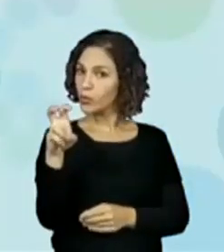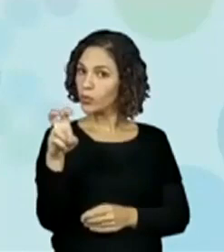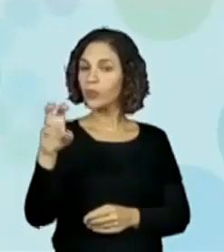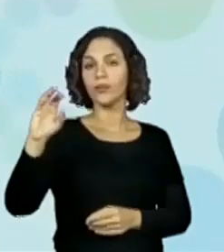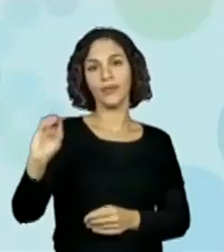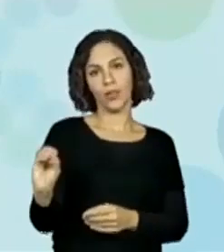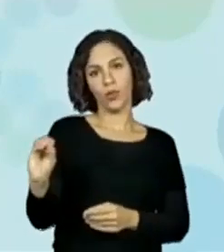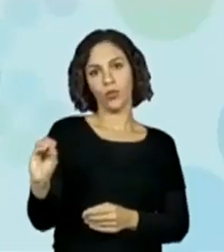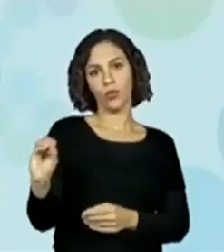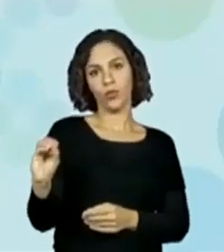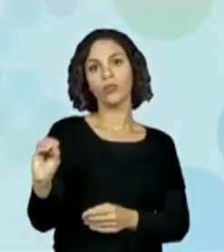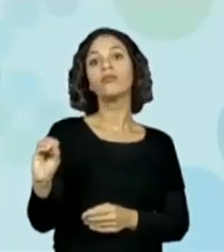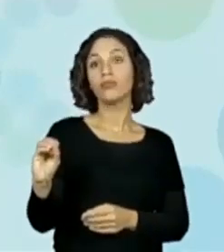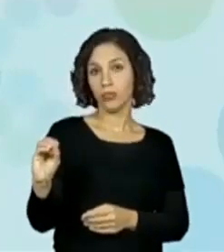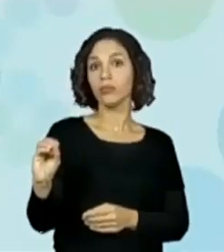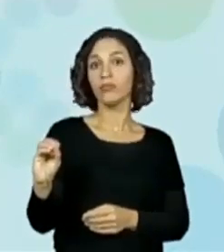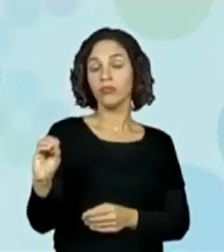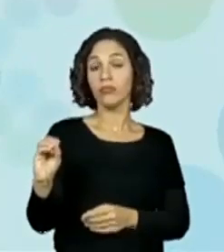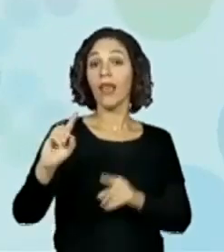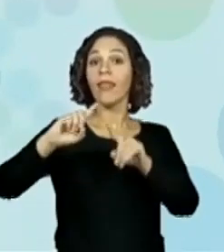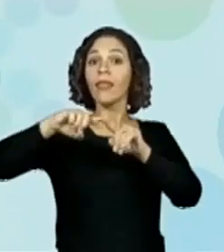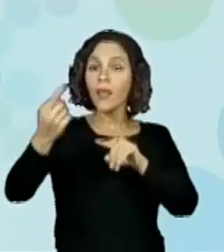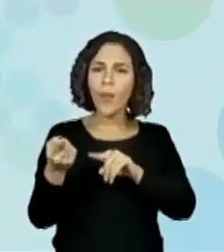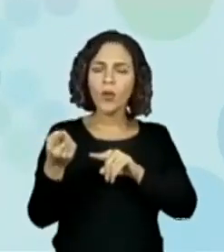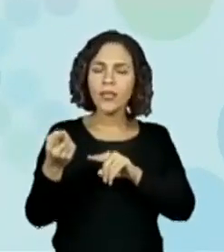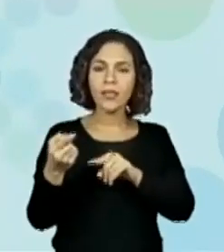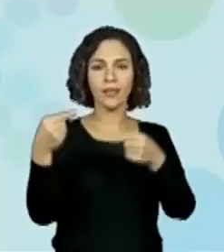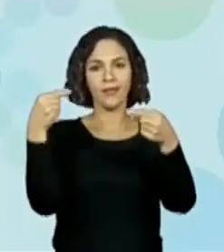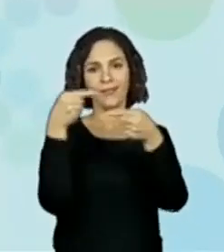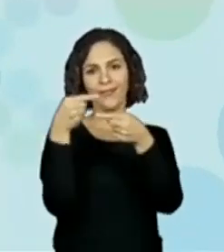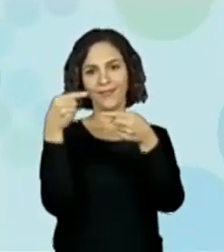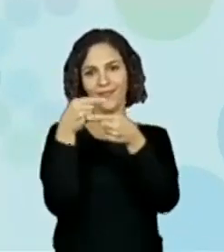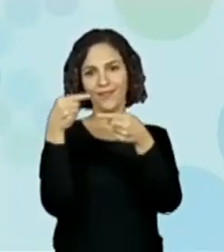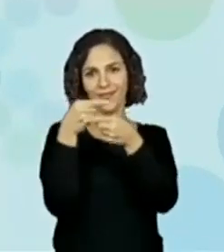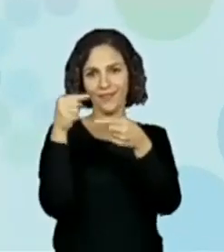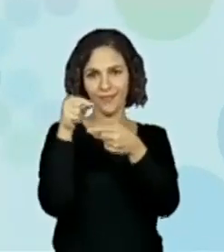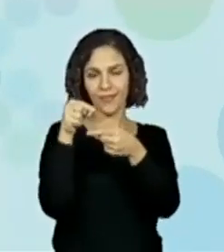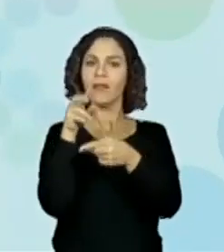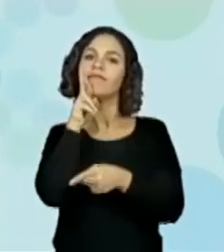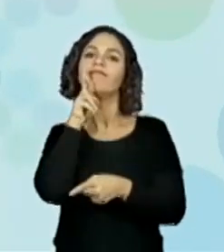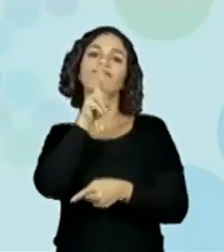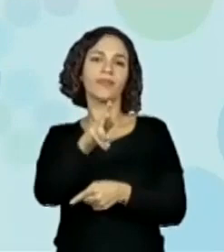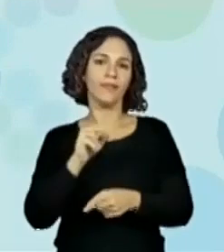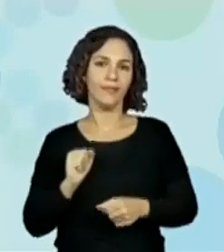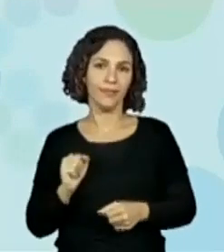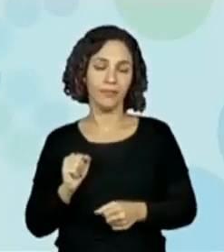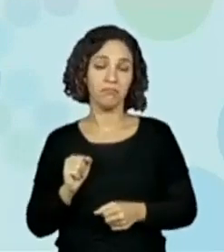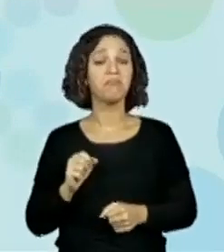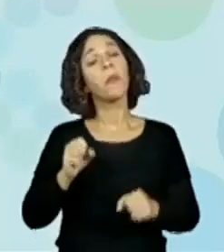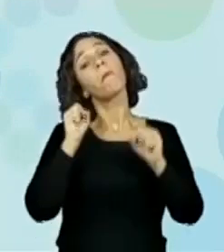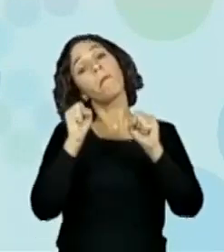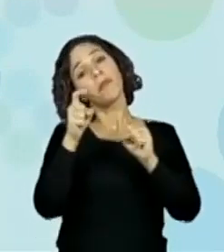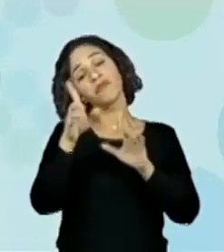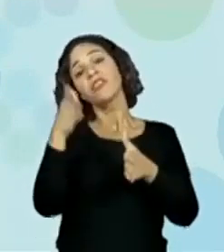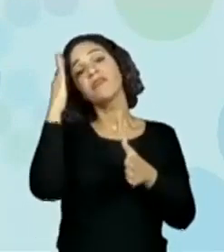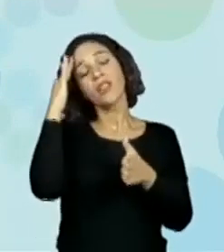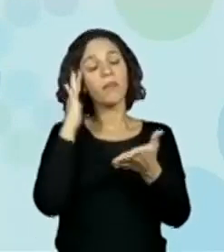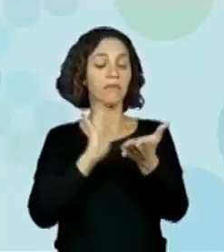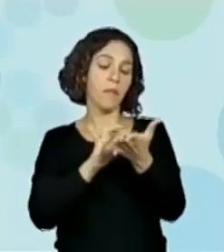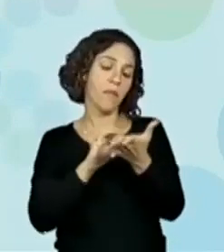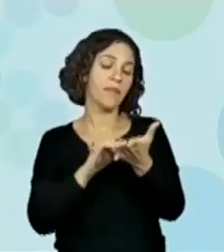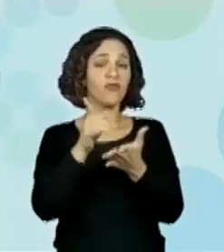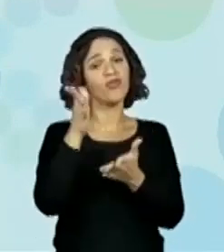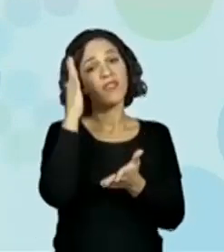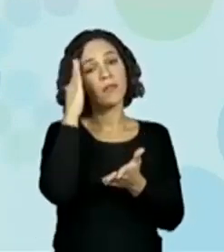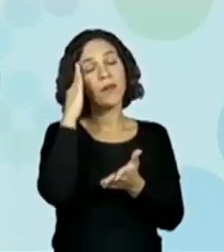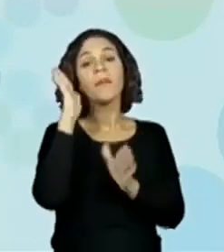zero. Depois aperta mais um botãozinho aí, ó, do igual. Pessoal, talvez você já saiba até fazer conta na calculadora,